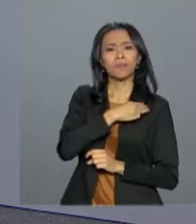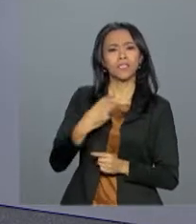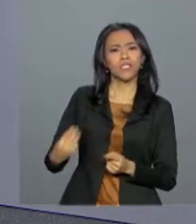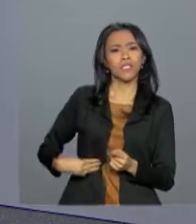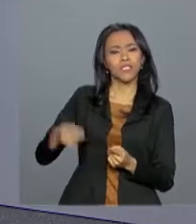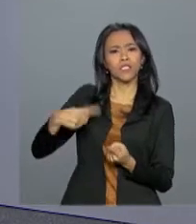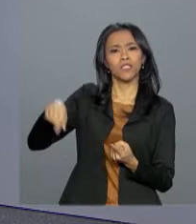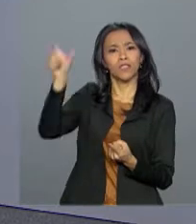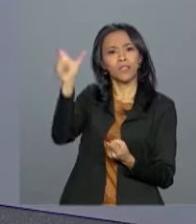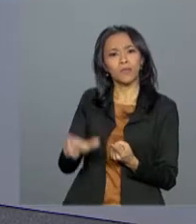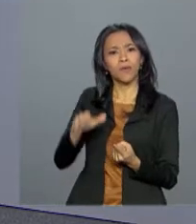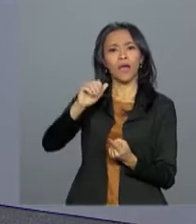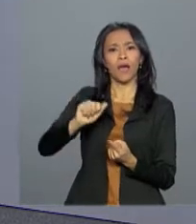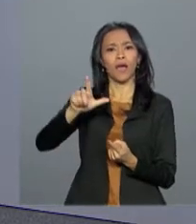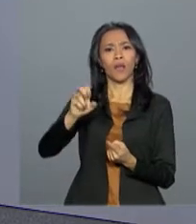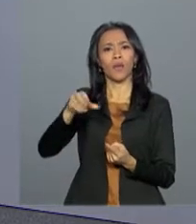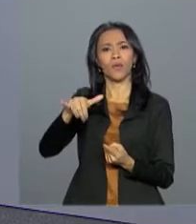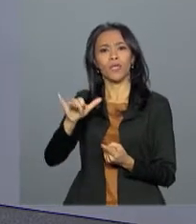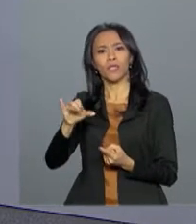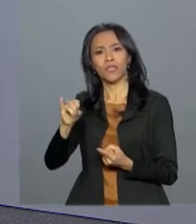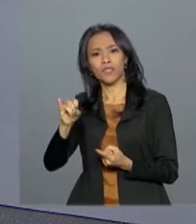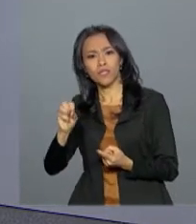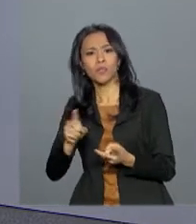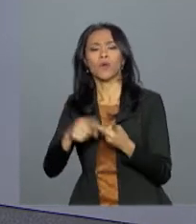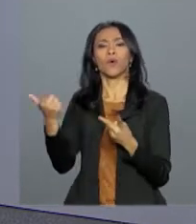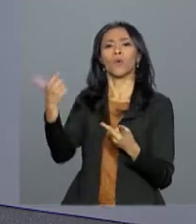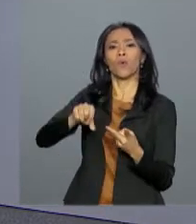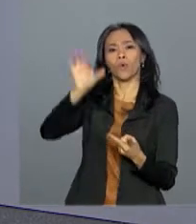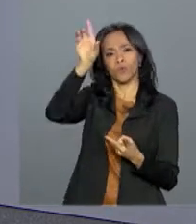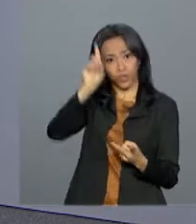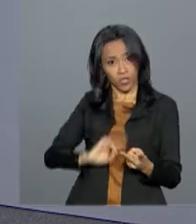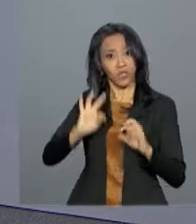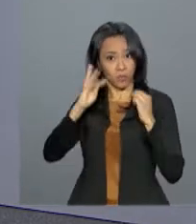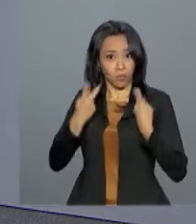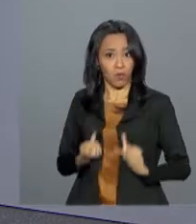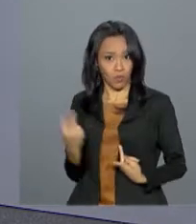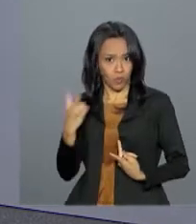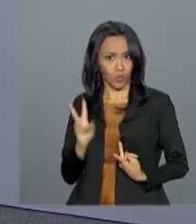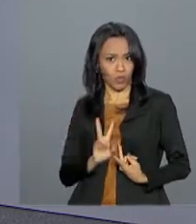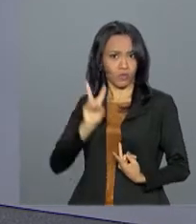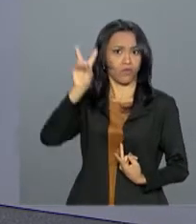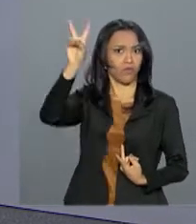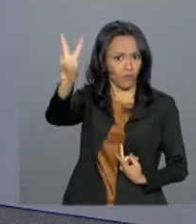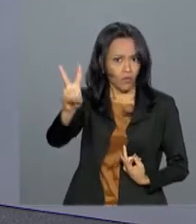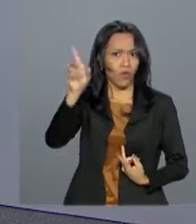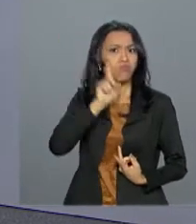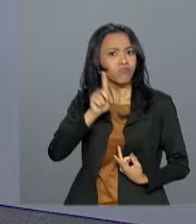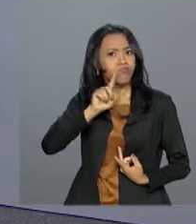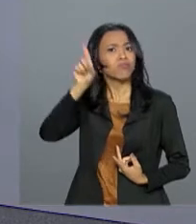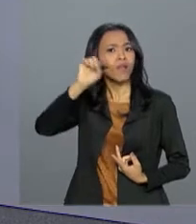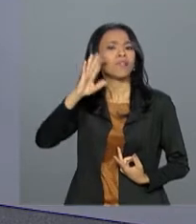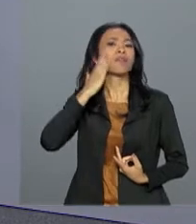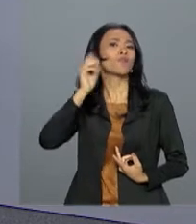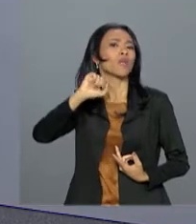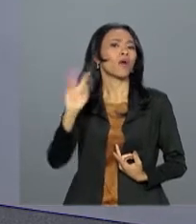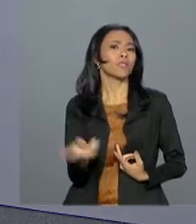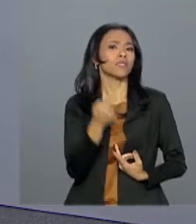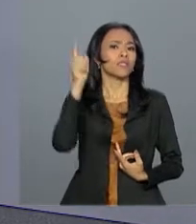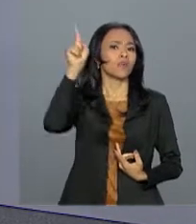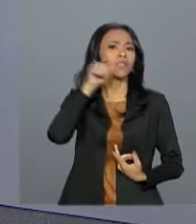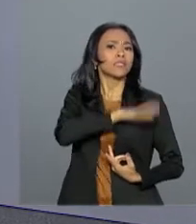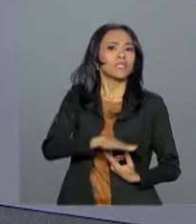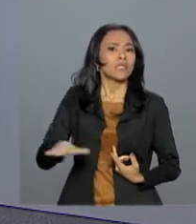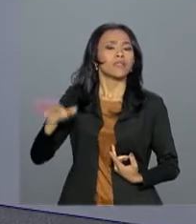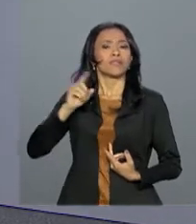Relações Exteriores, Aluísio Nunes e dos Direitos Humanos, Gustavo Rocha, eles estão nos Estados Unidos para acompanhar o caso daquelas crianças brasileiras que foram